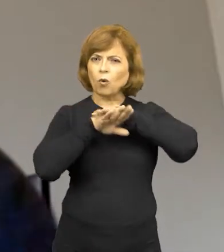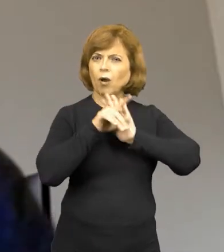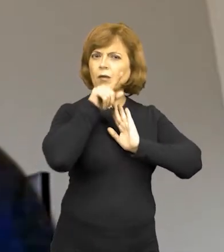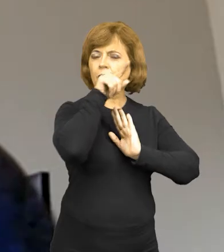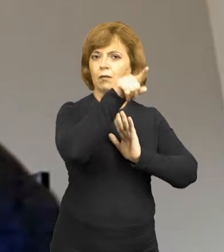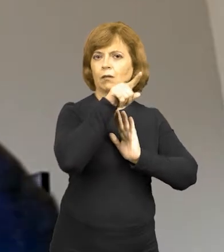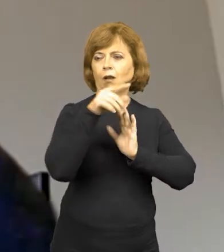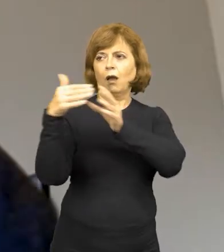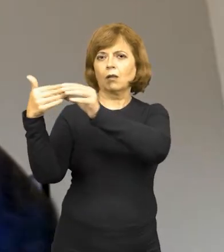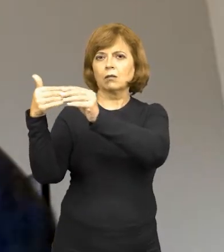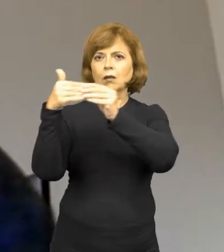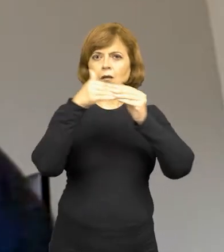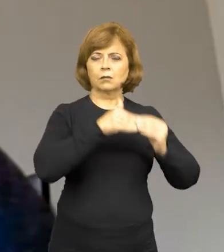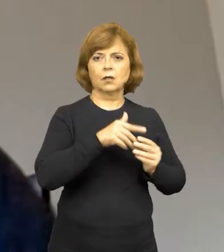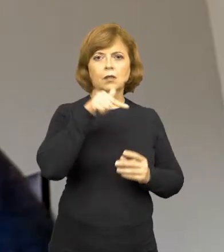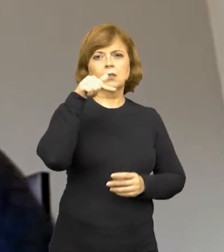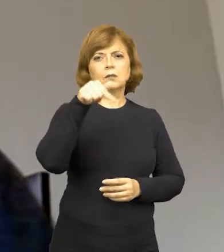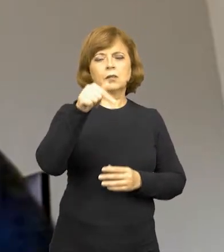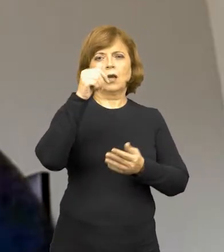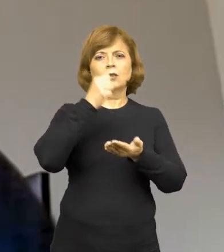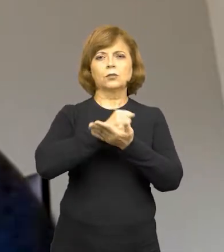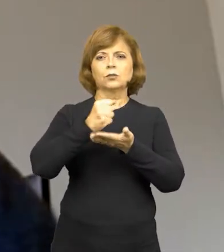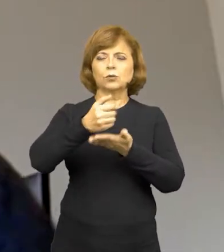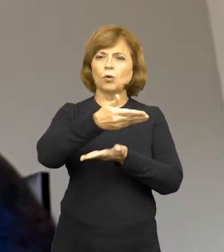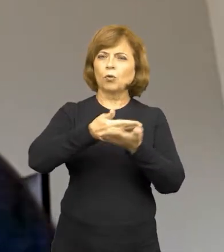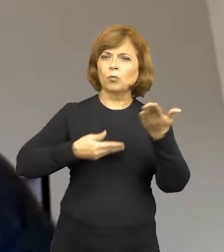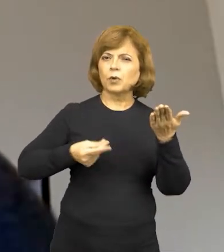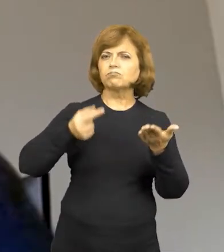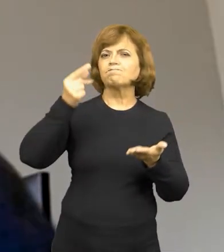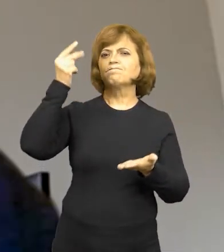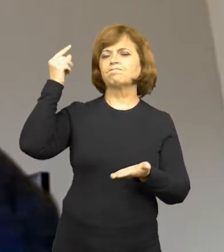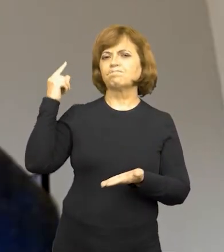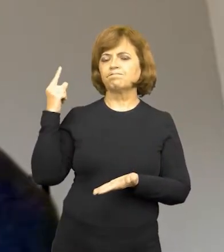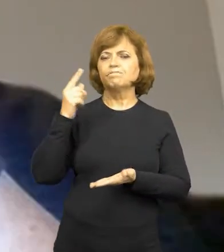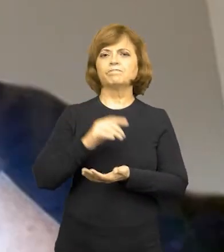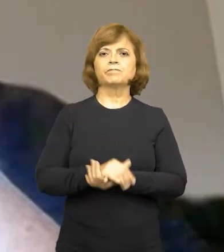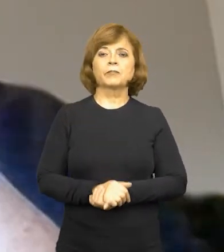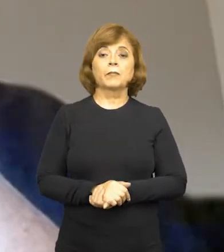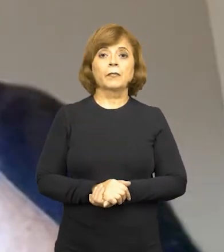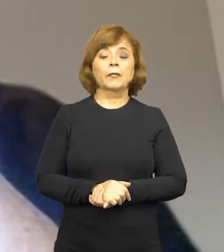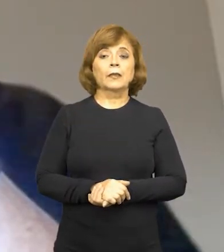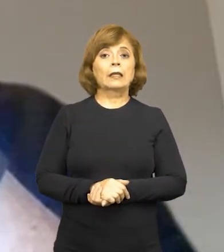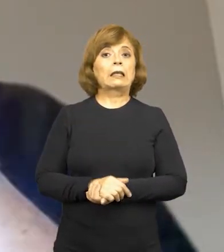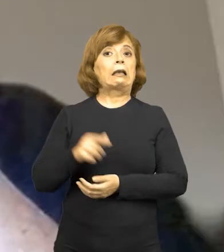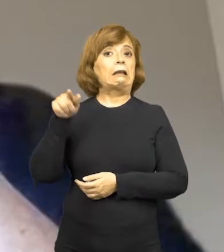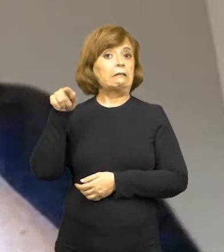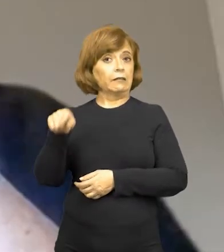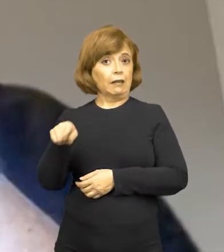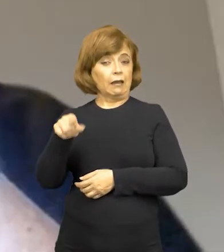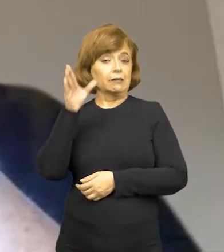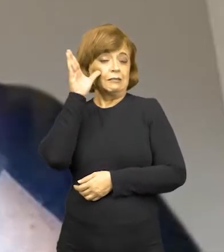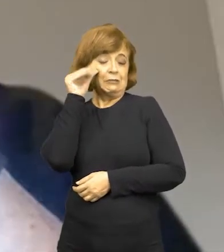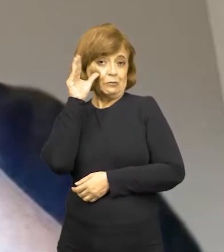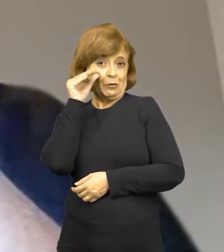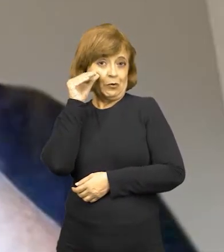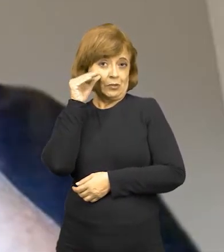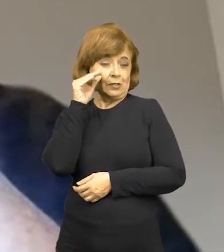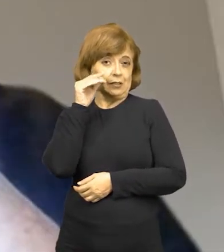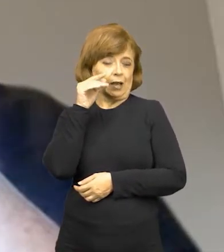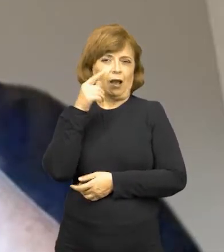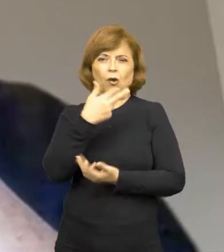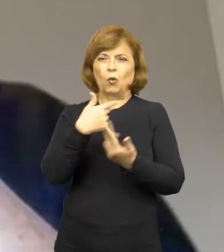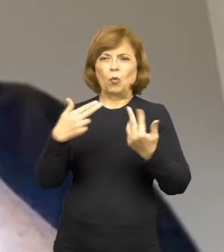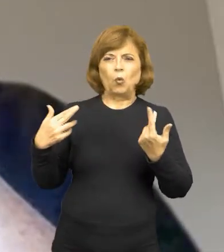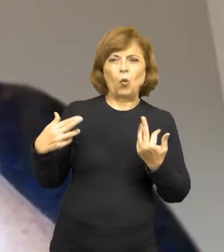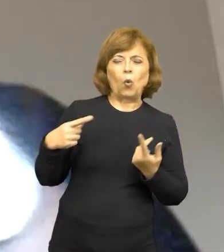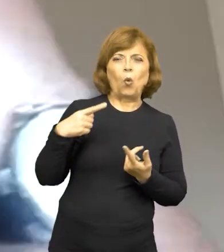um centro de memória certos documentos que estão lá há bastante tempo, na GEARC. Com relação a curiosidades ou raridades,